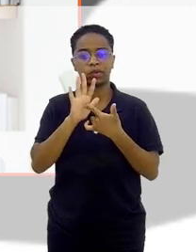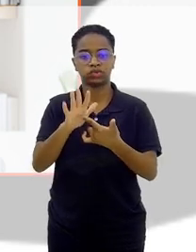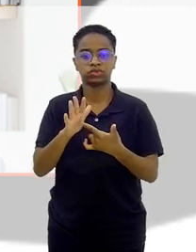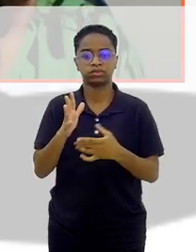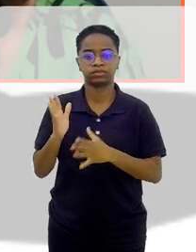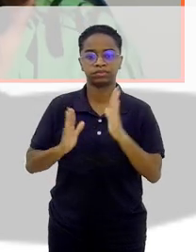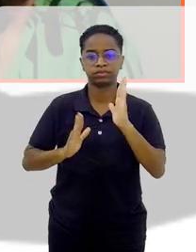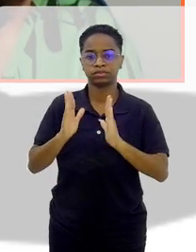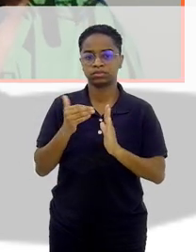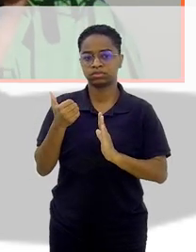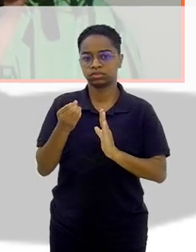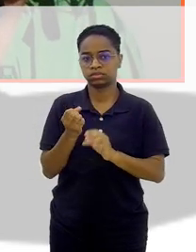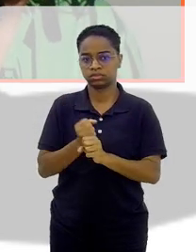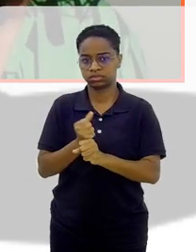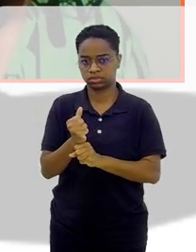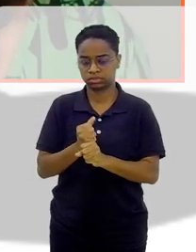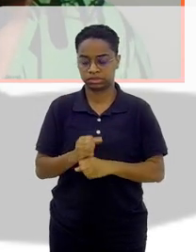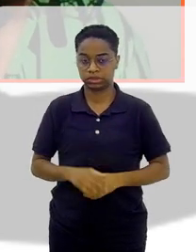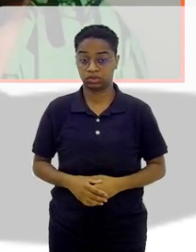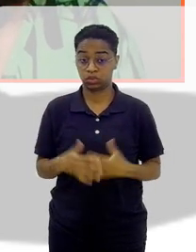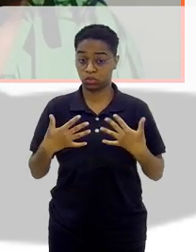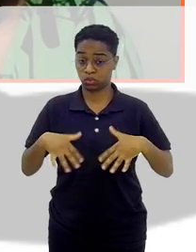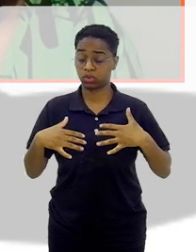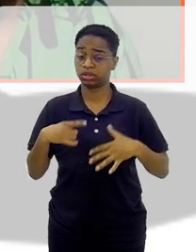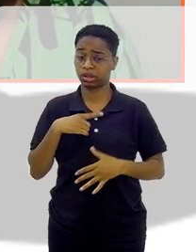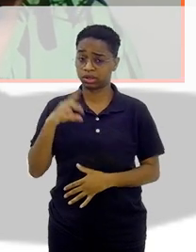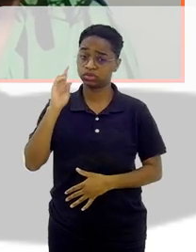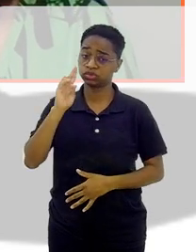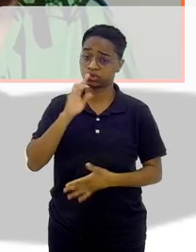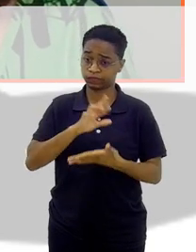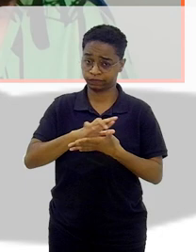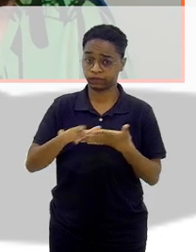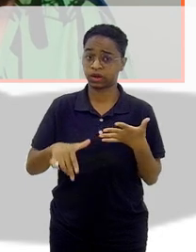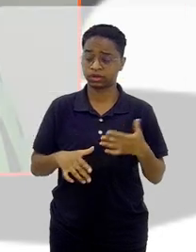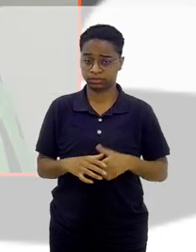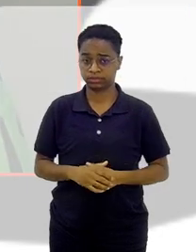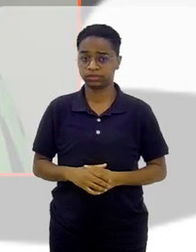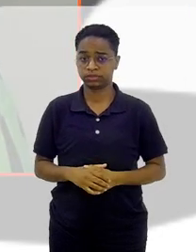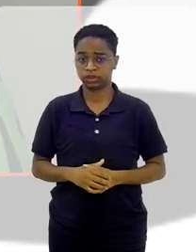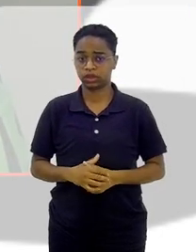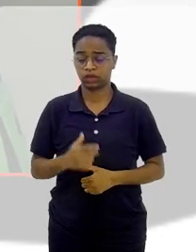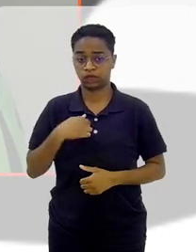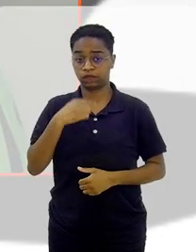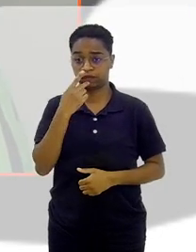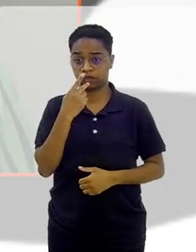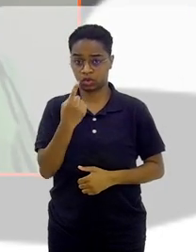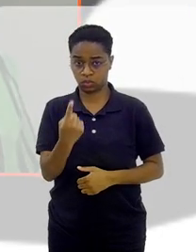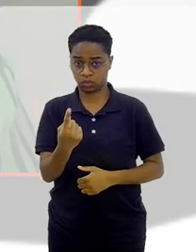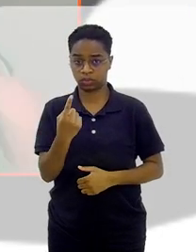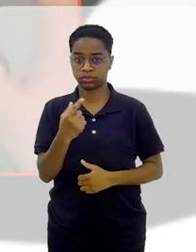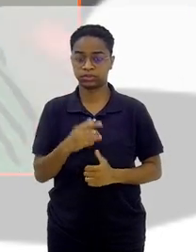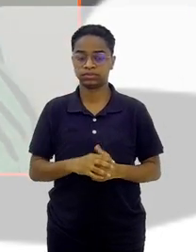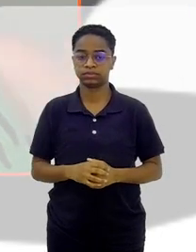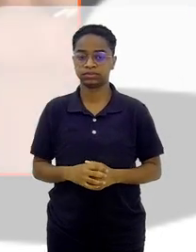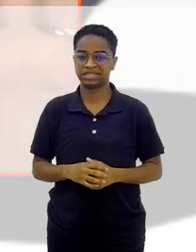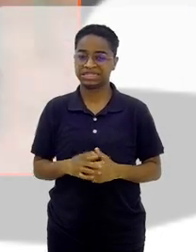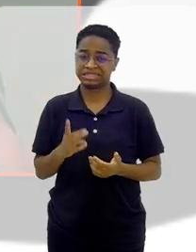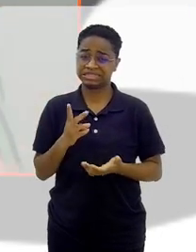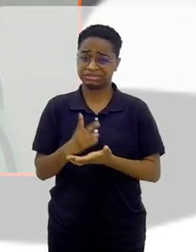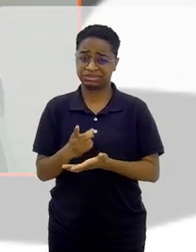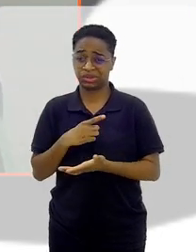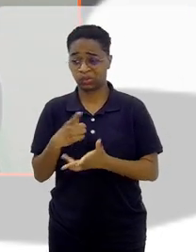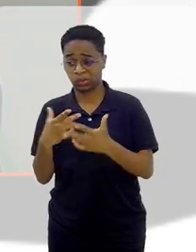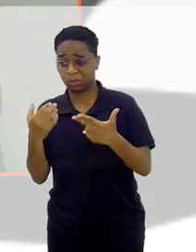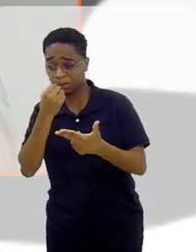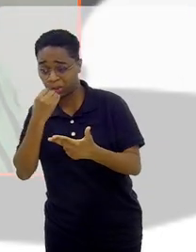de vida. Olha, Cláudia, tem muita história, viu? Só para citar, eu sempre digo assim, para o bem e para o